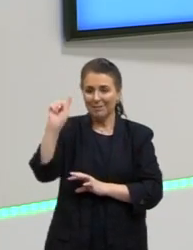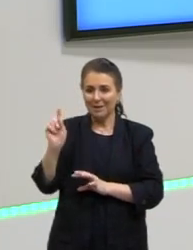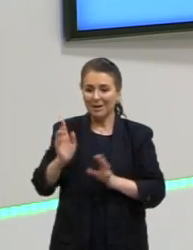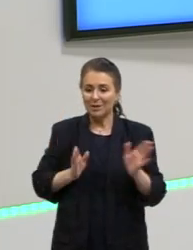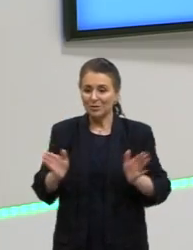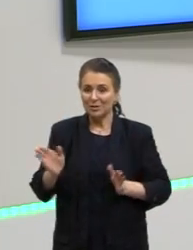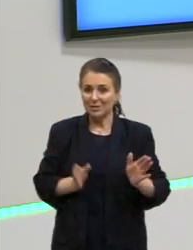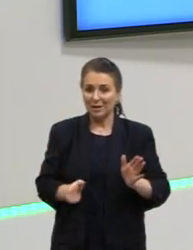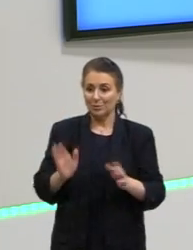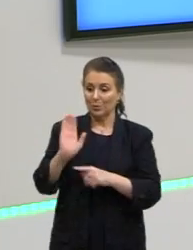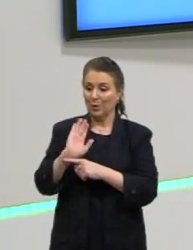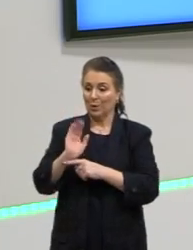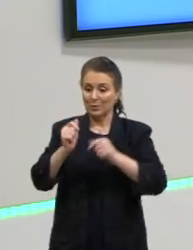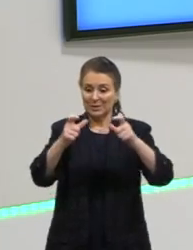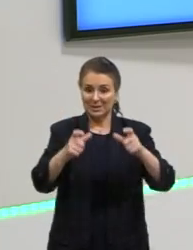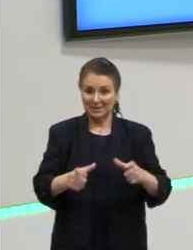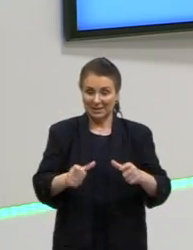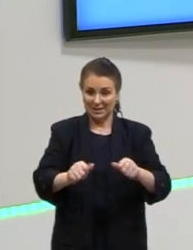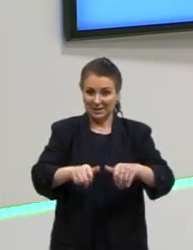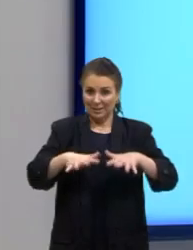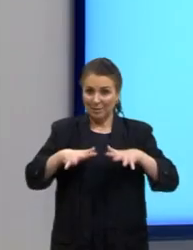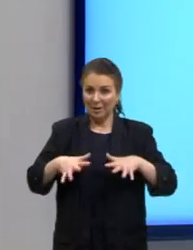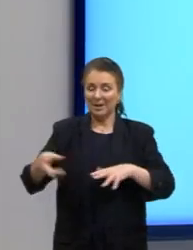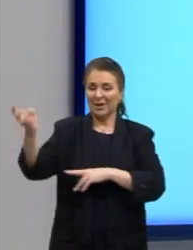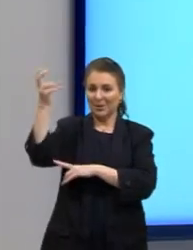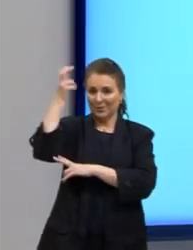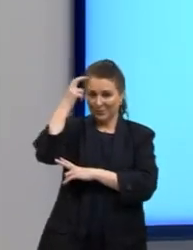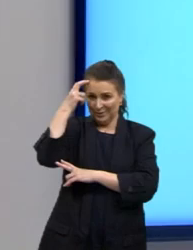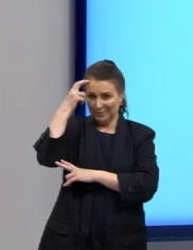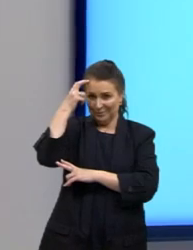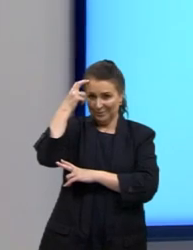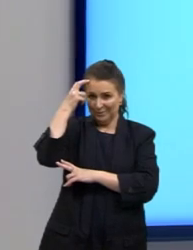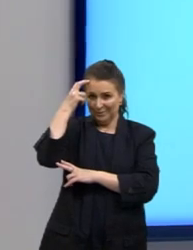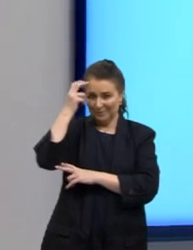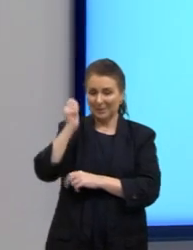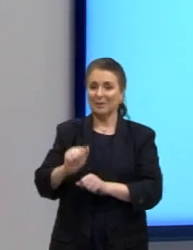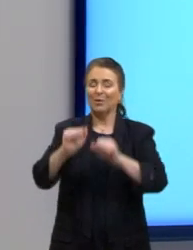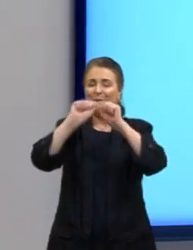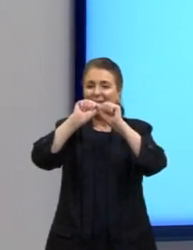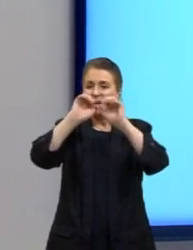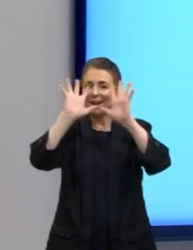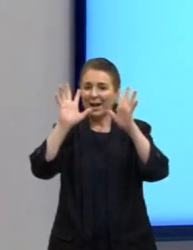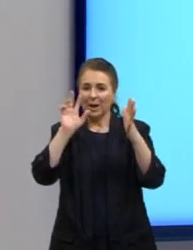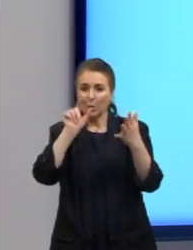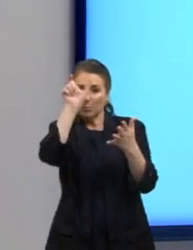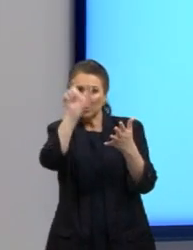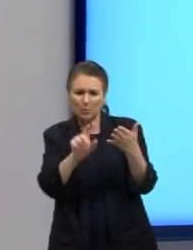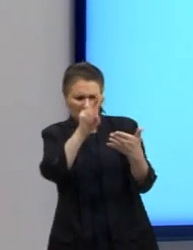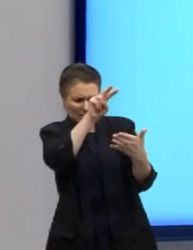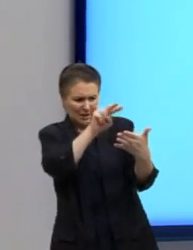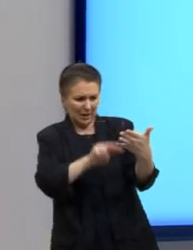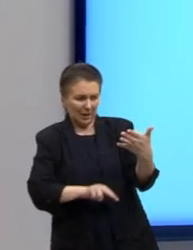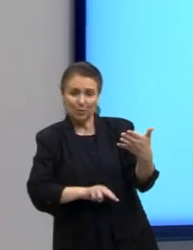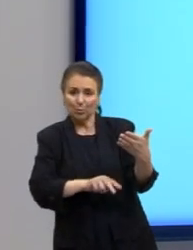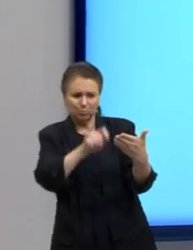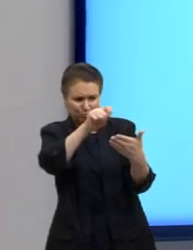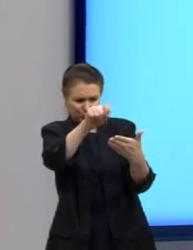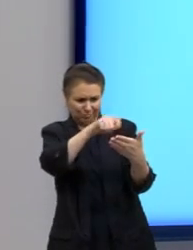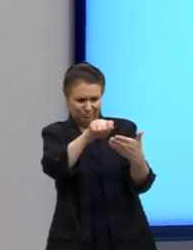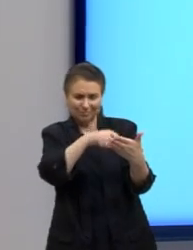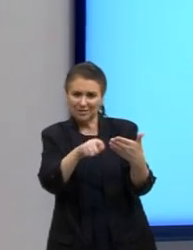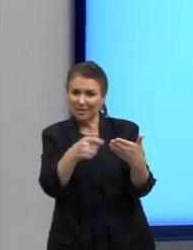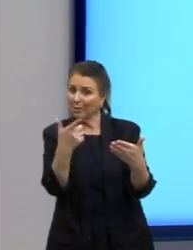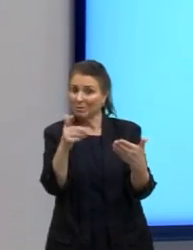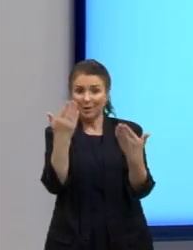acesso à cultura então ele vai deixar claro para o leitor que é o corretor não fica dúvidas aqui